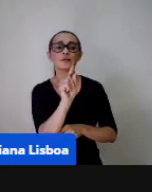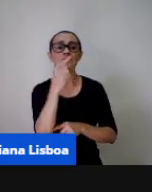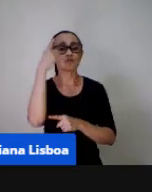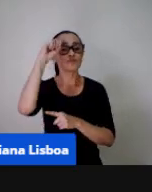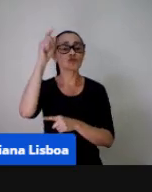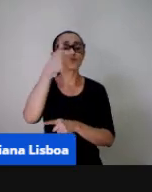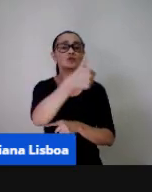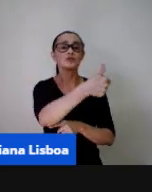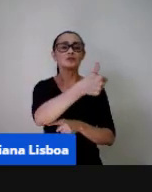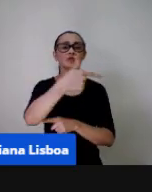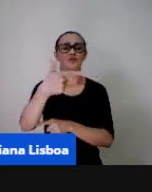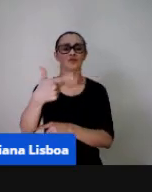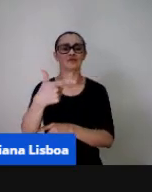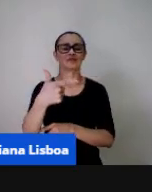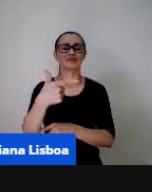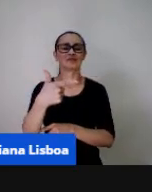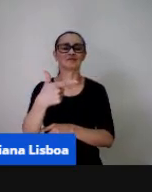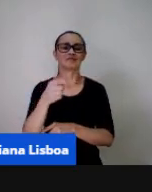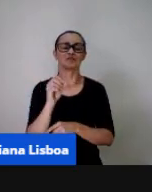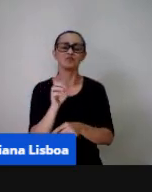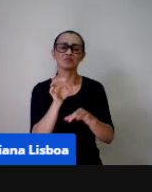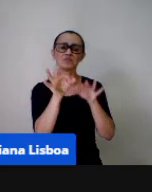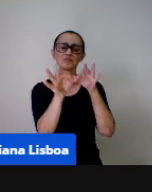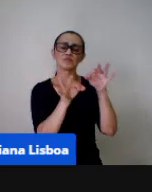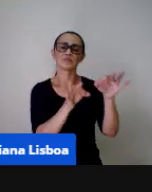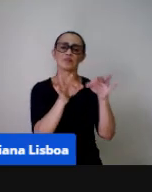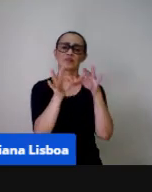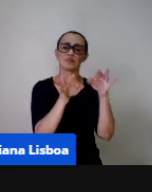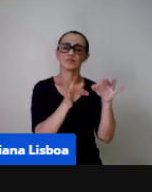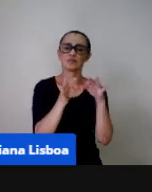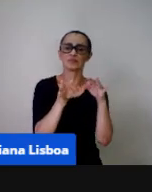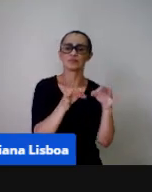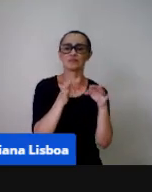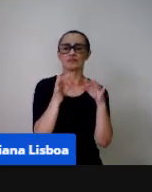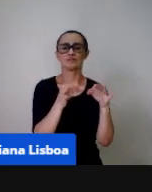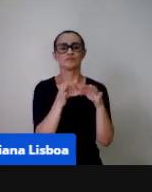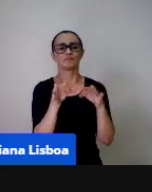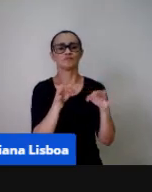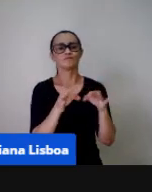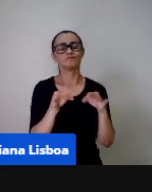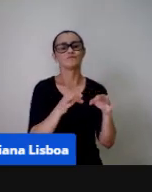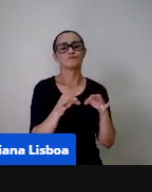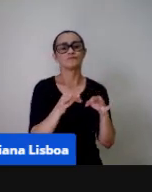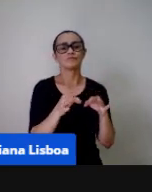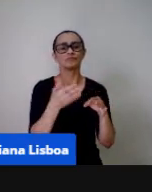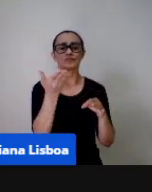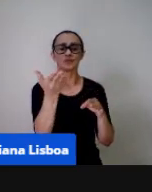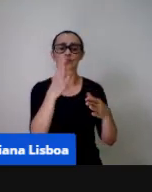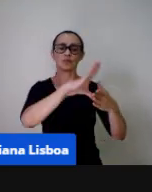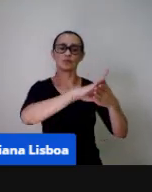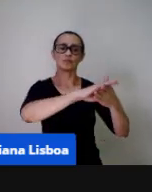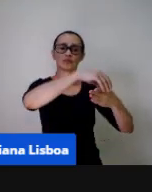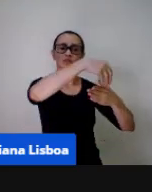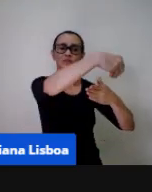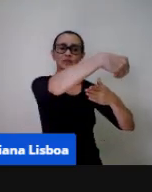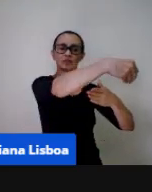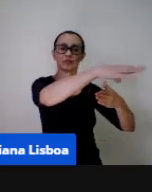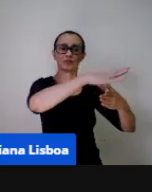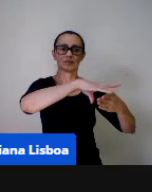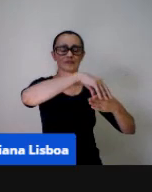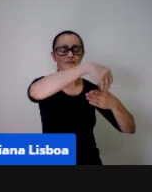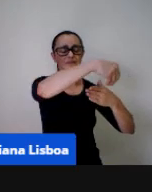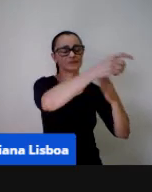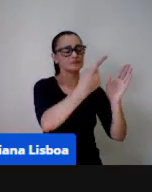né? então todo esse processo dessa continuidade o calendário consegue nos mostrar e é muito importante